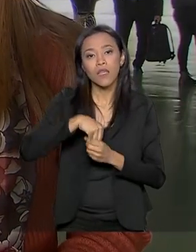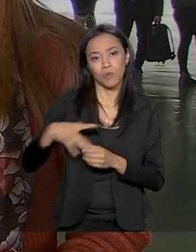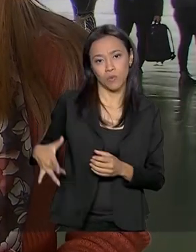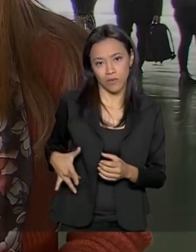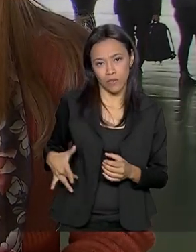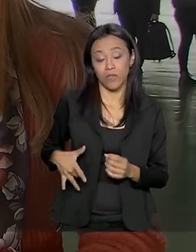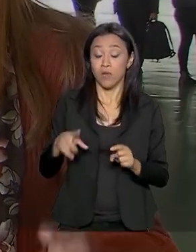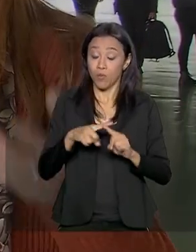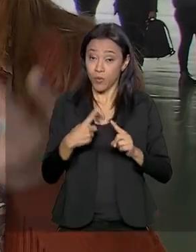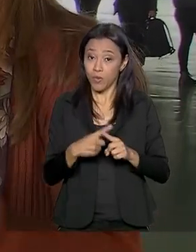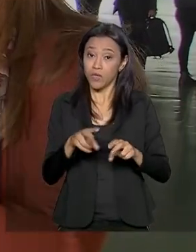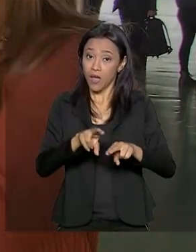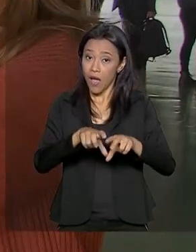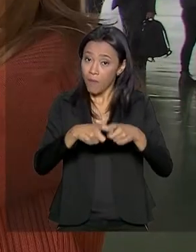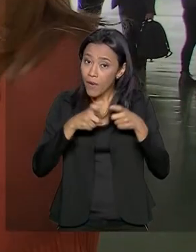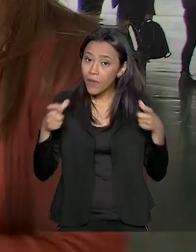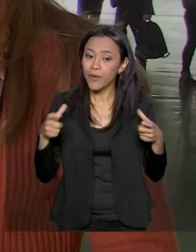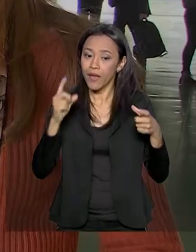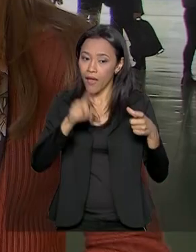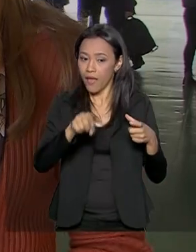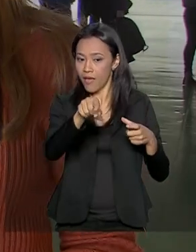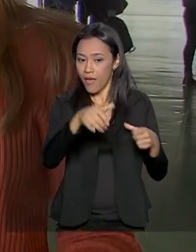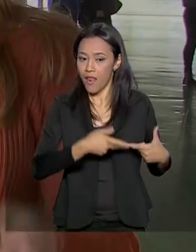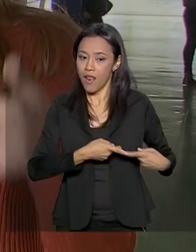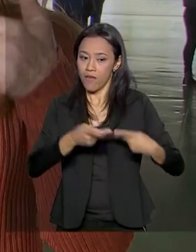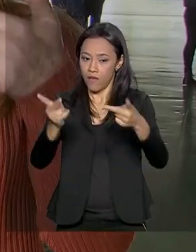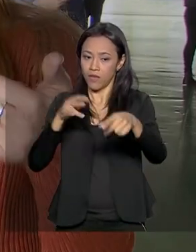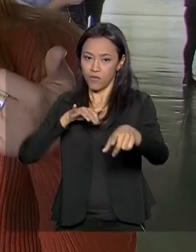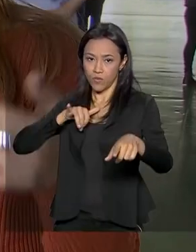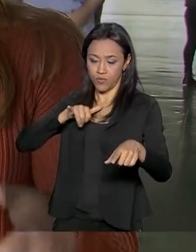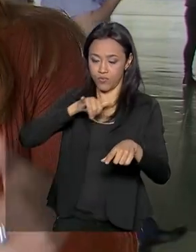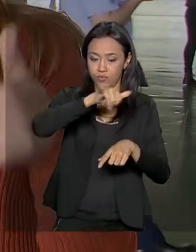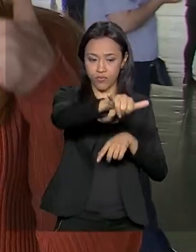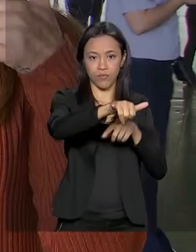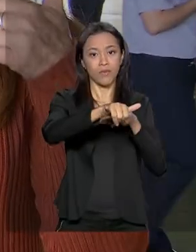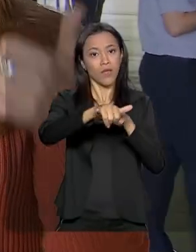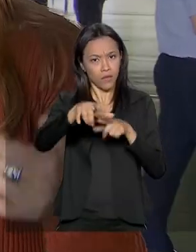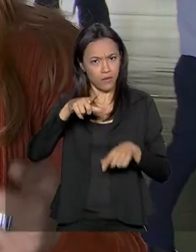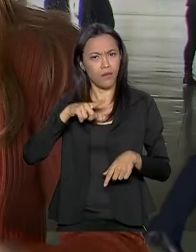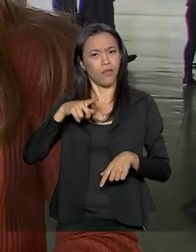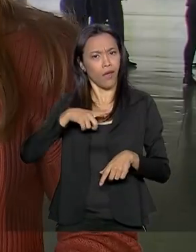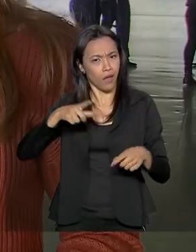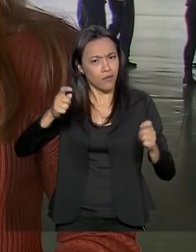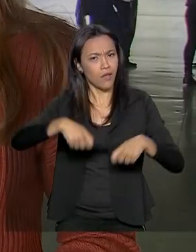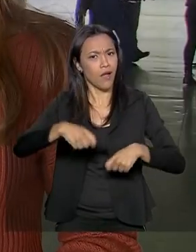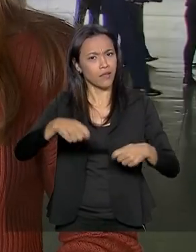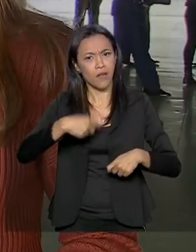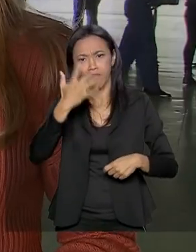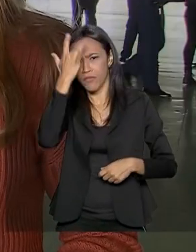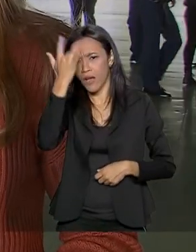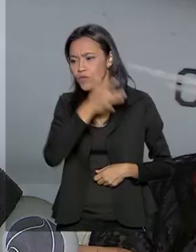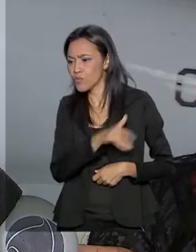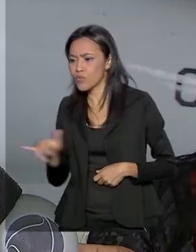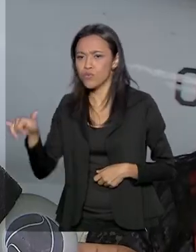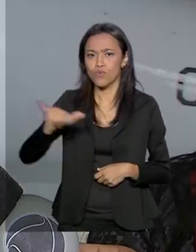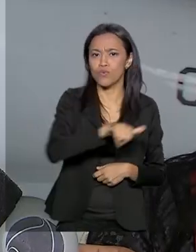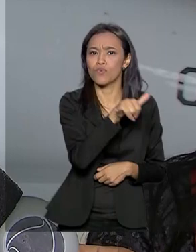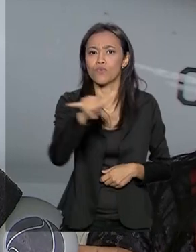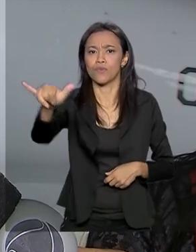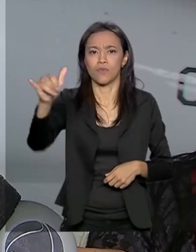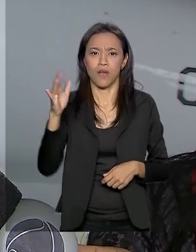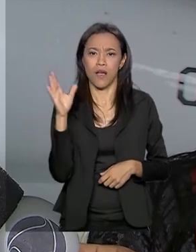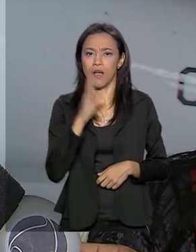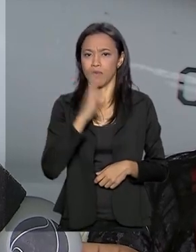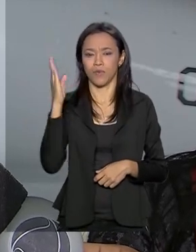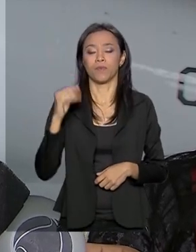transportes de órgãos são feitos nesse liajete, que tem autonomia e capacidade de deslocamento rápido. A gente tem muito